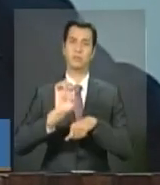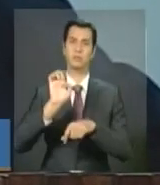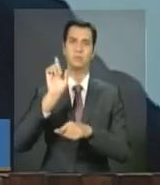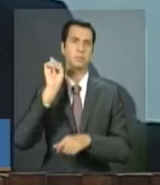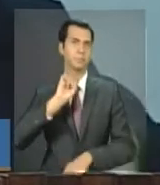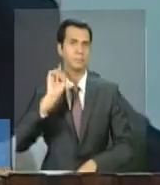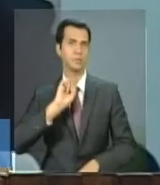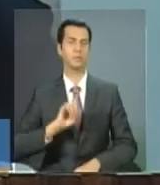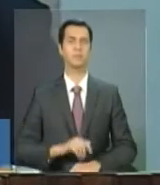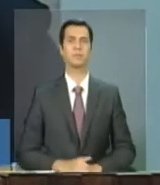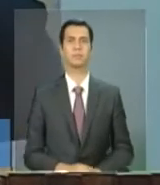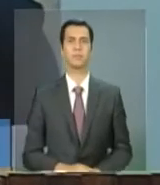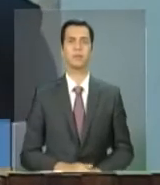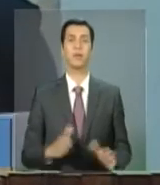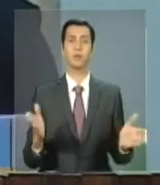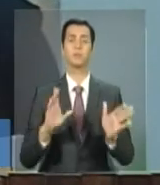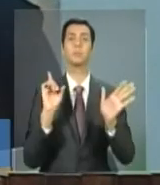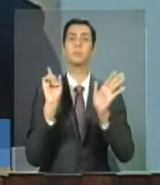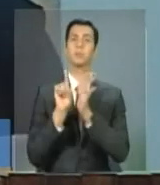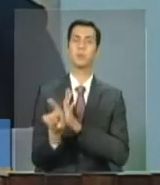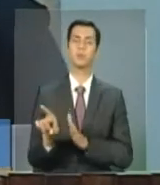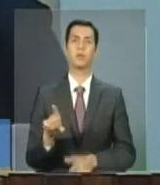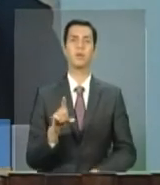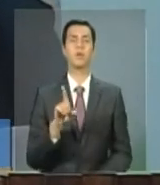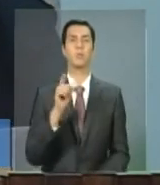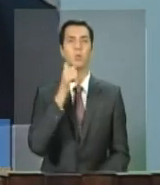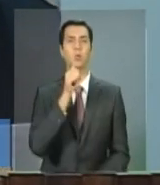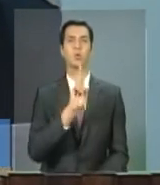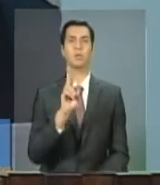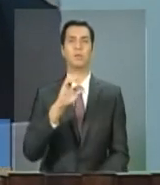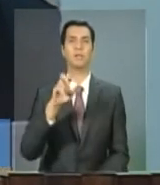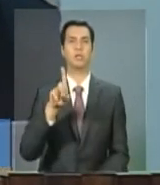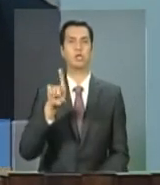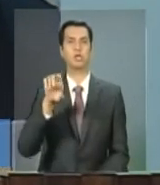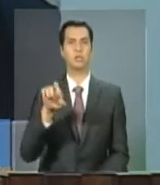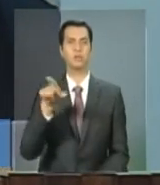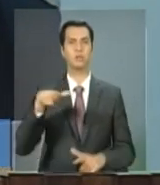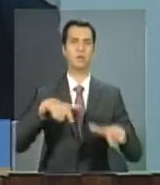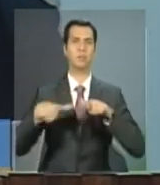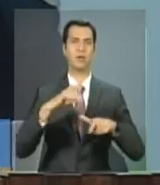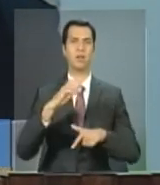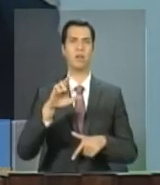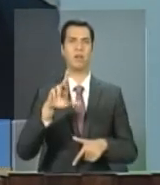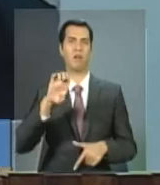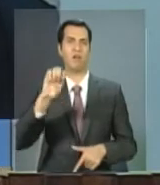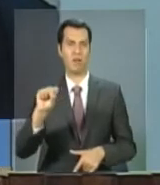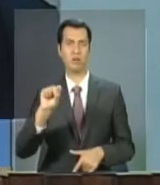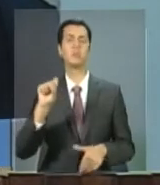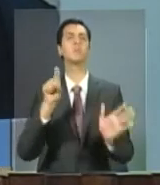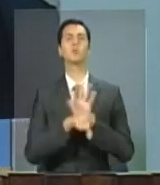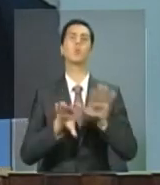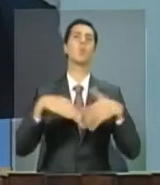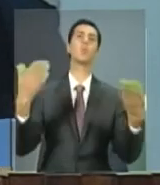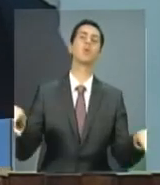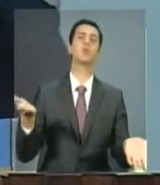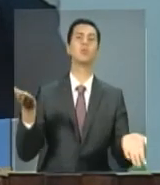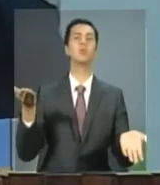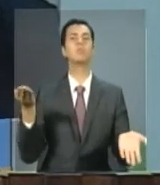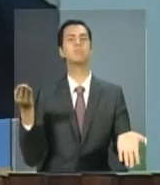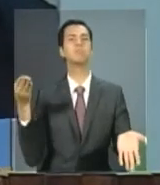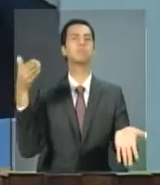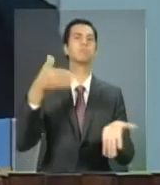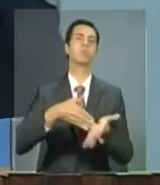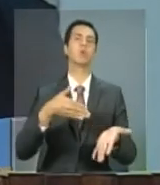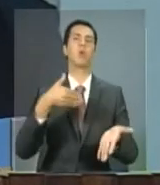Cleide, de Deus, do Crais 1. Ela pergunta como esse programa estará chegando ao município e quando receberemos diretrizes